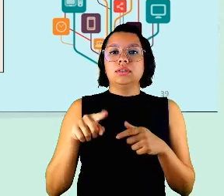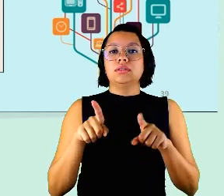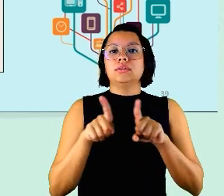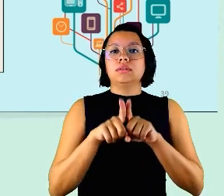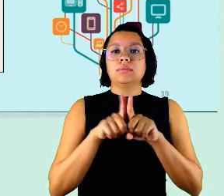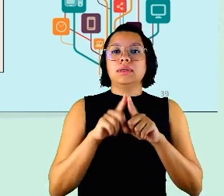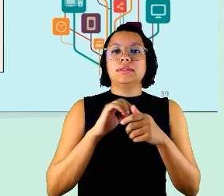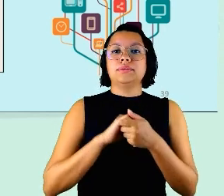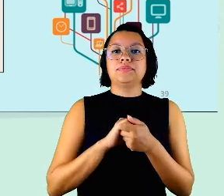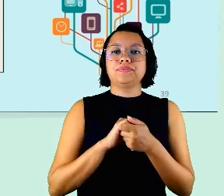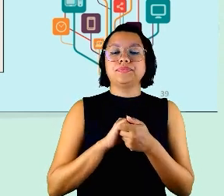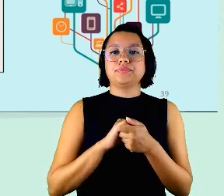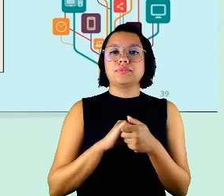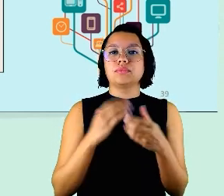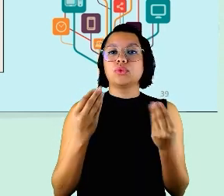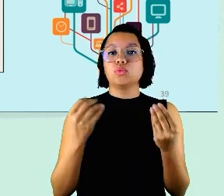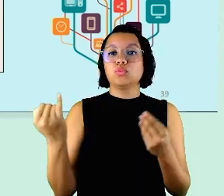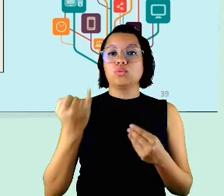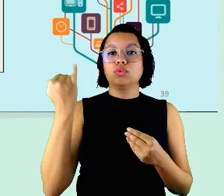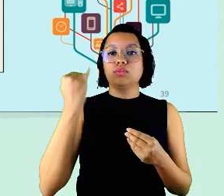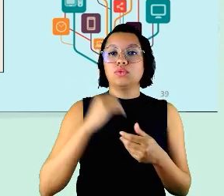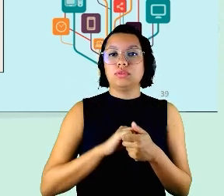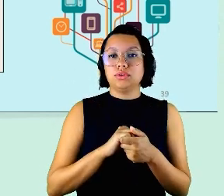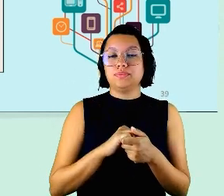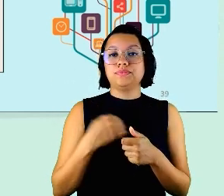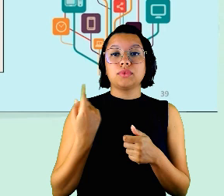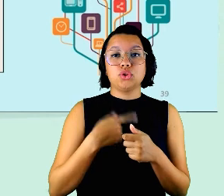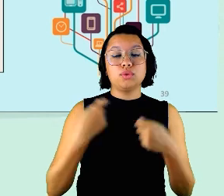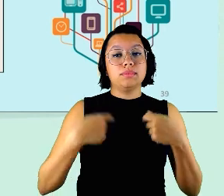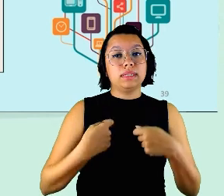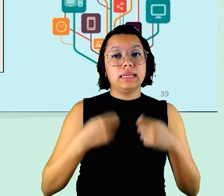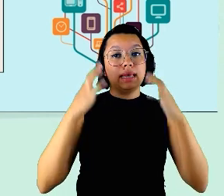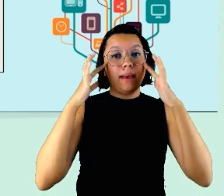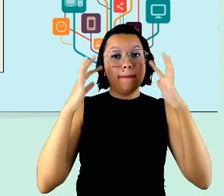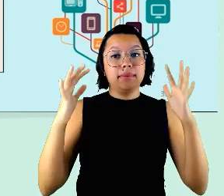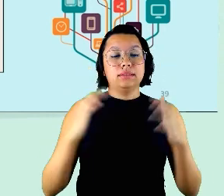bastante importante que nós precisamos pensar